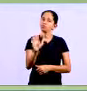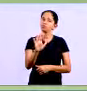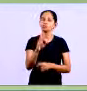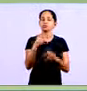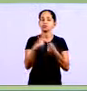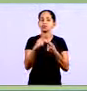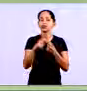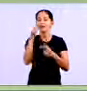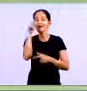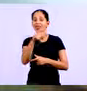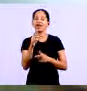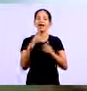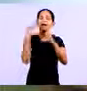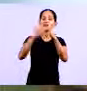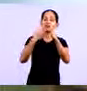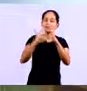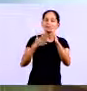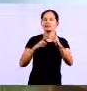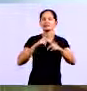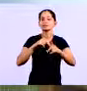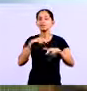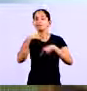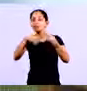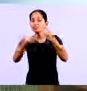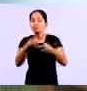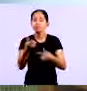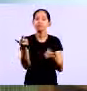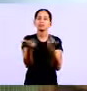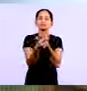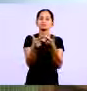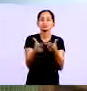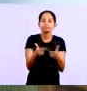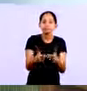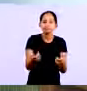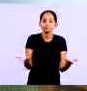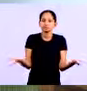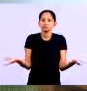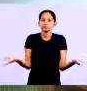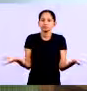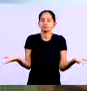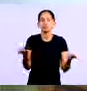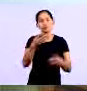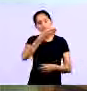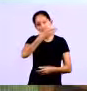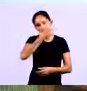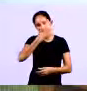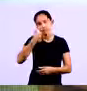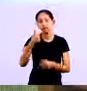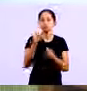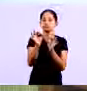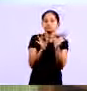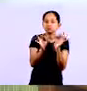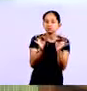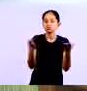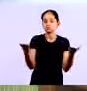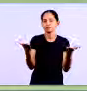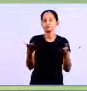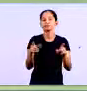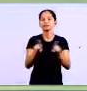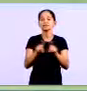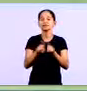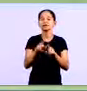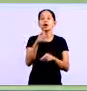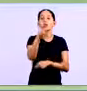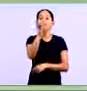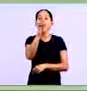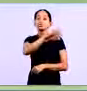ando que aquela empresa Venha a sofrer consequências Pelo fato de não ter um controle financeiro eficiente E por outro lado Você pode conseguir v